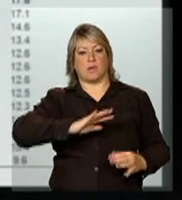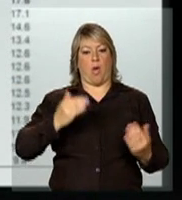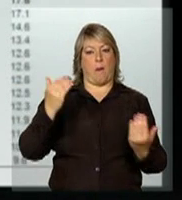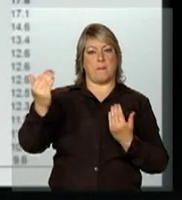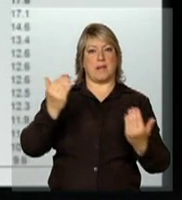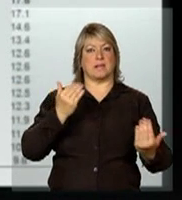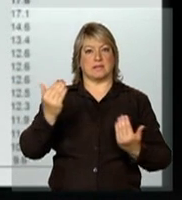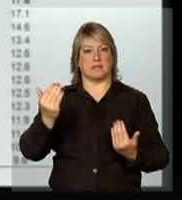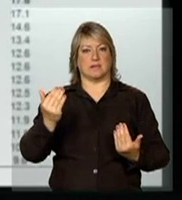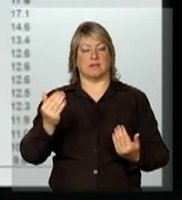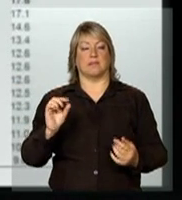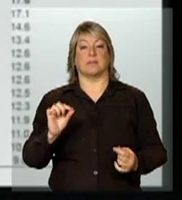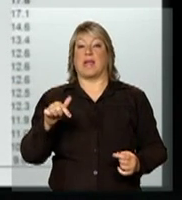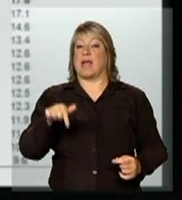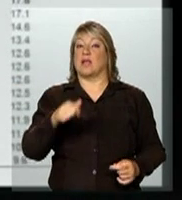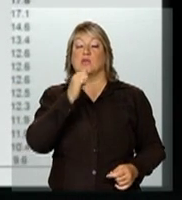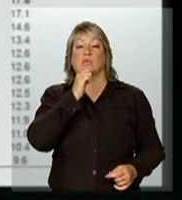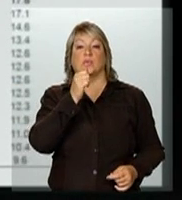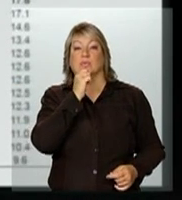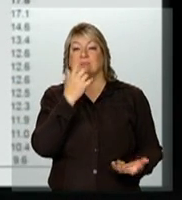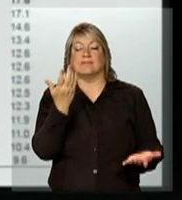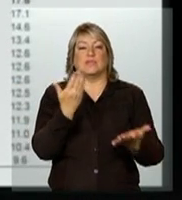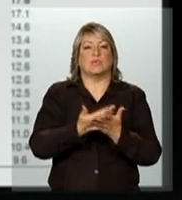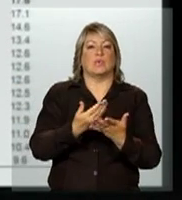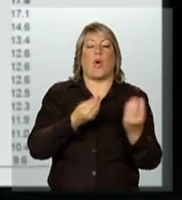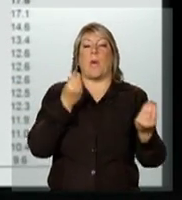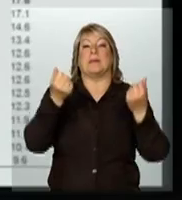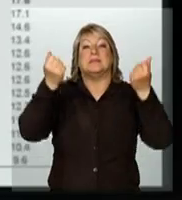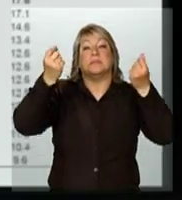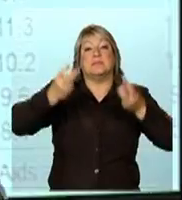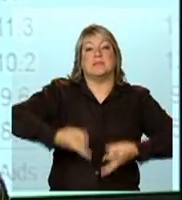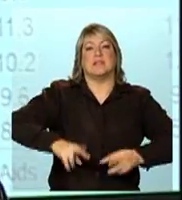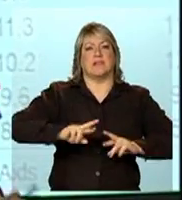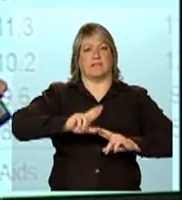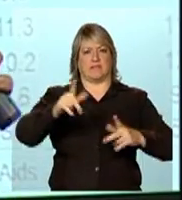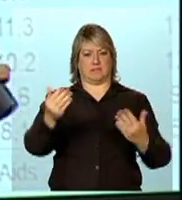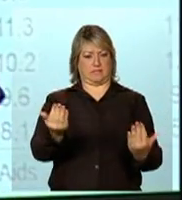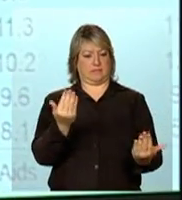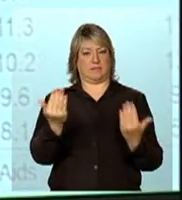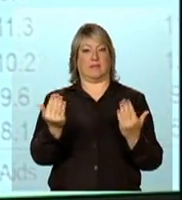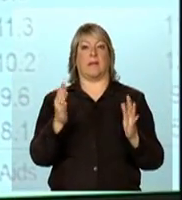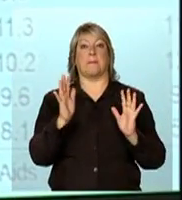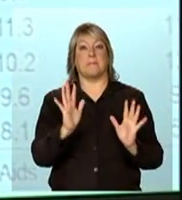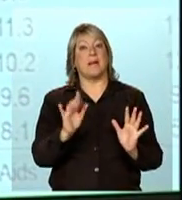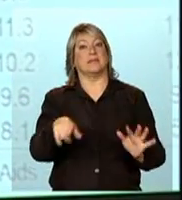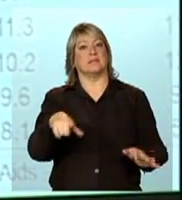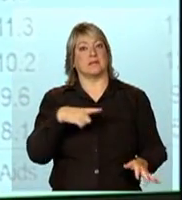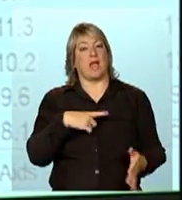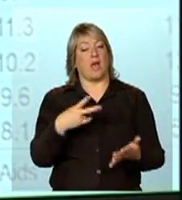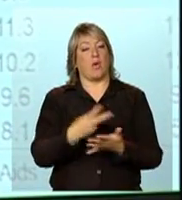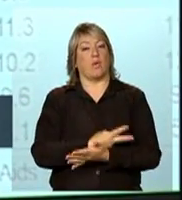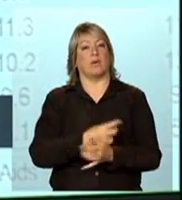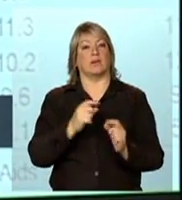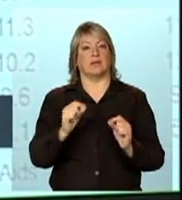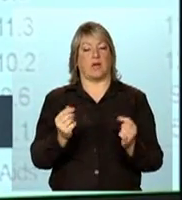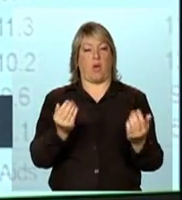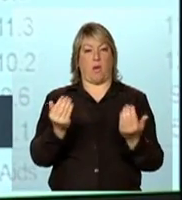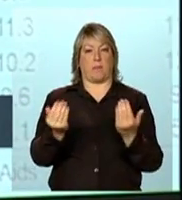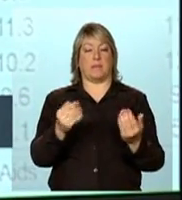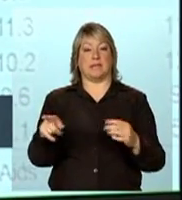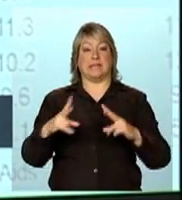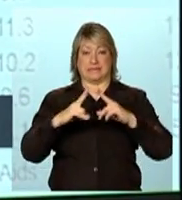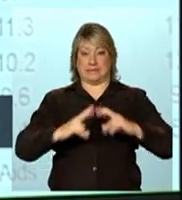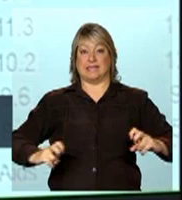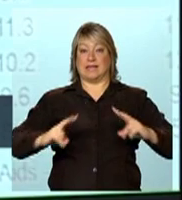A gente aqui não tem estudos para explicar o porquê dessa diferença, mas é um fato que a gente tem lá em Santa